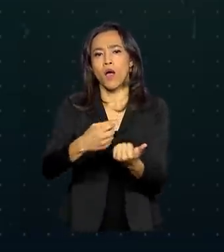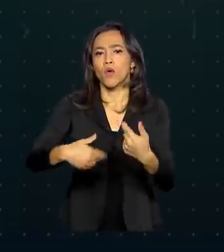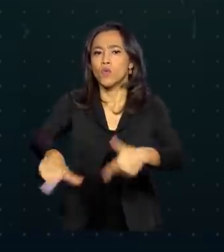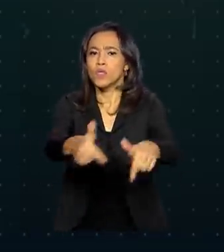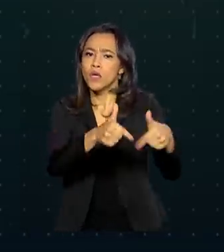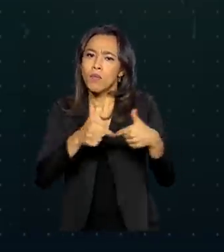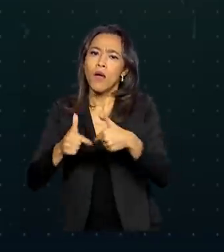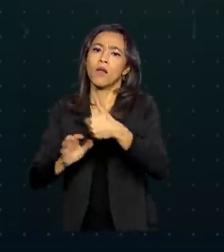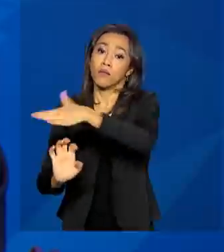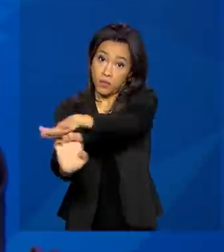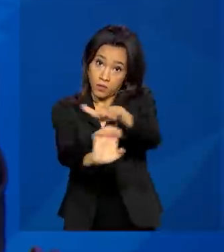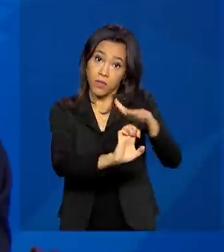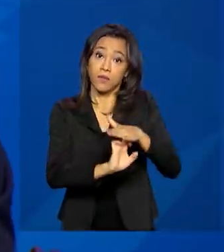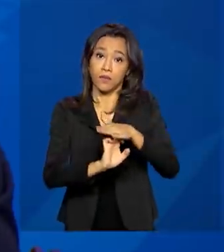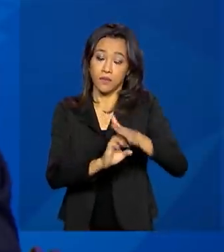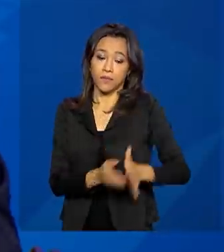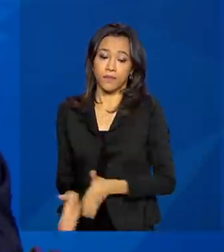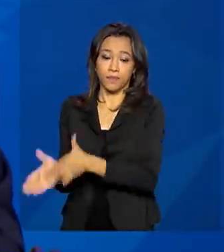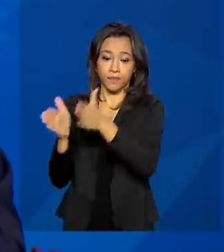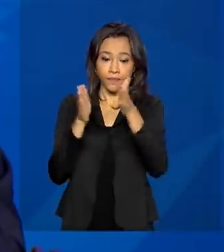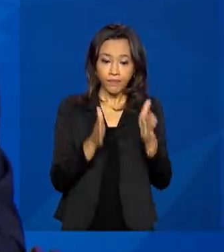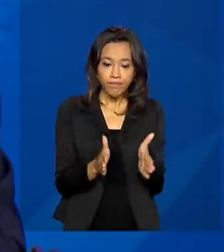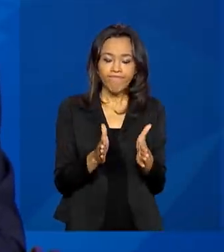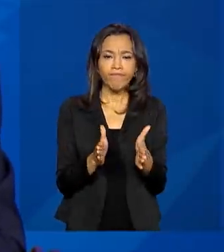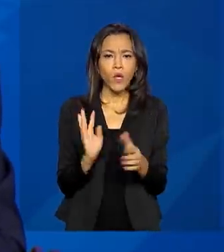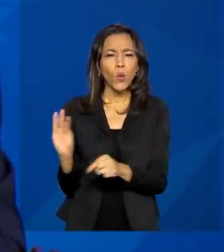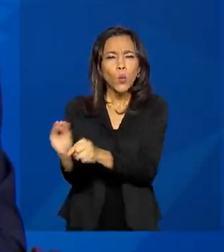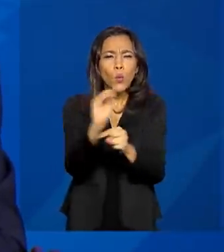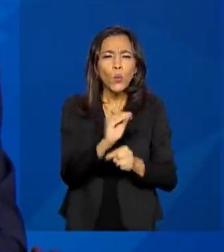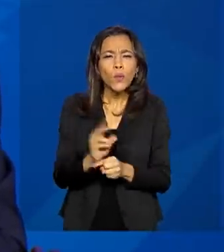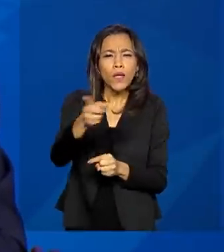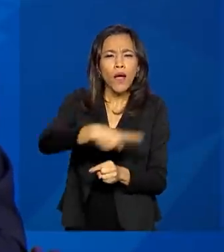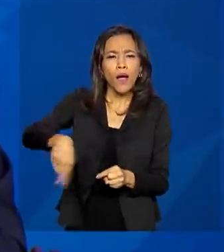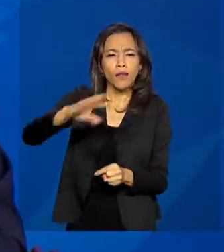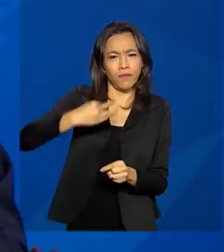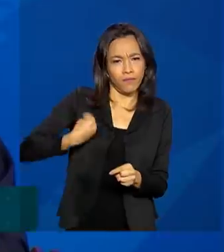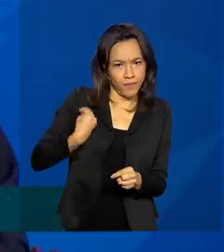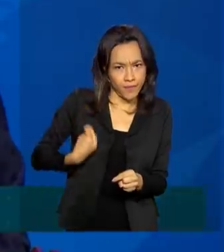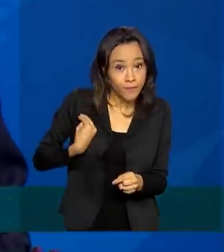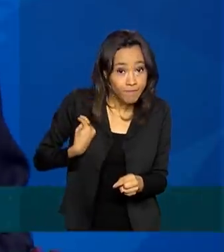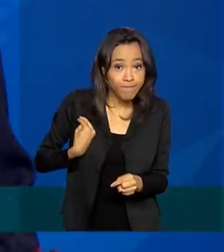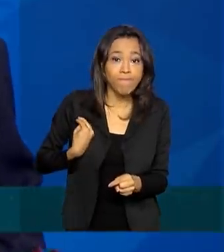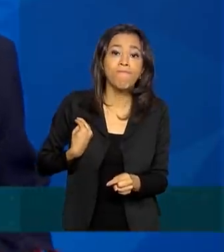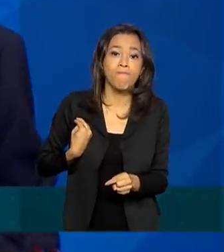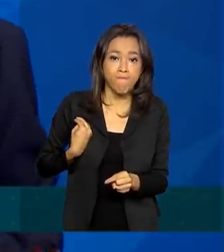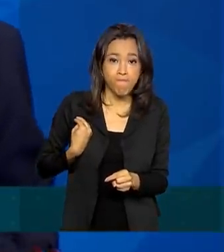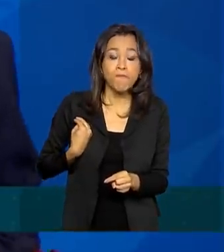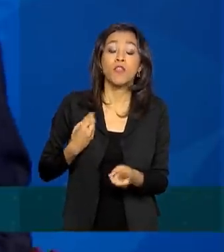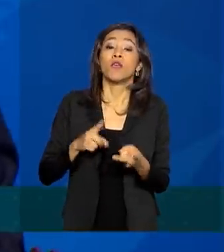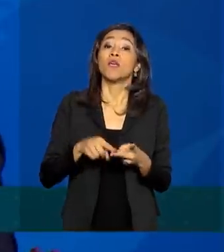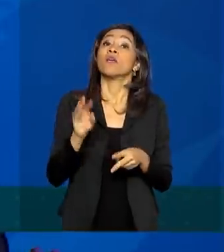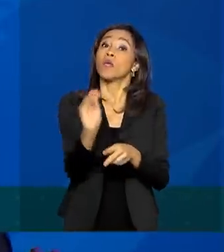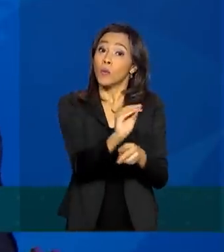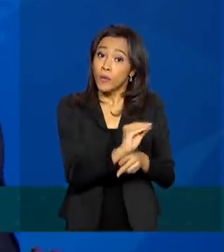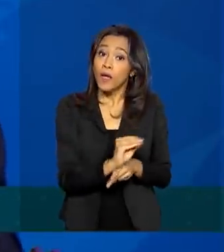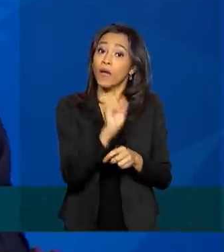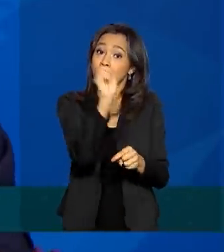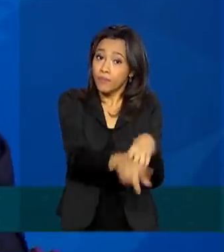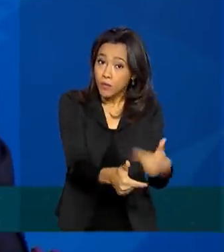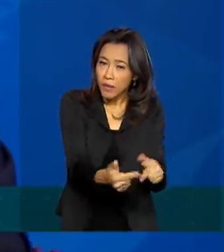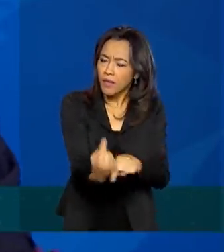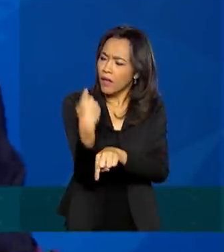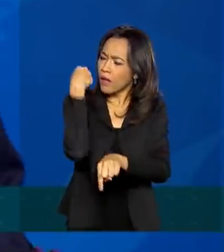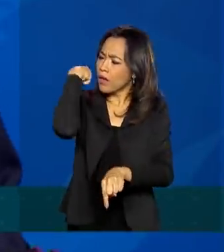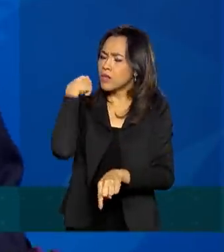pelas empresas. Preservar as vidas e preservar os empregos, desde o o